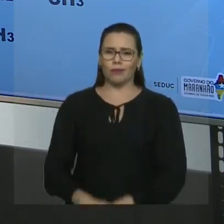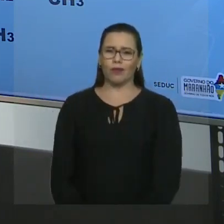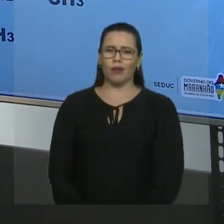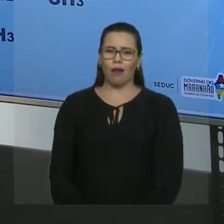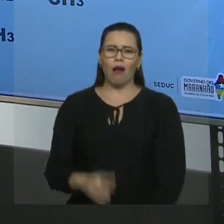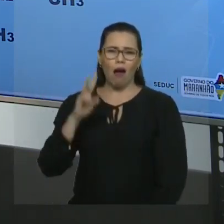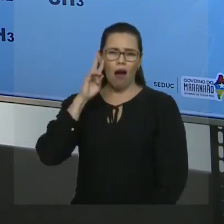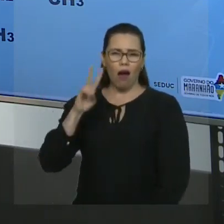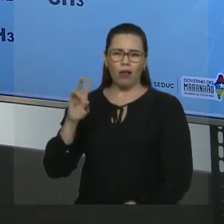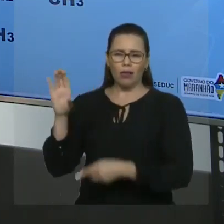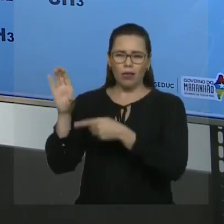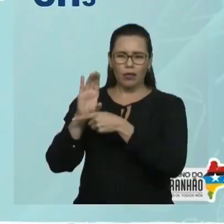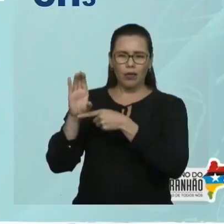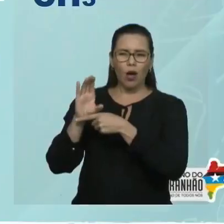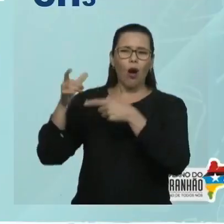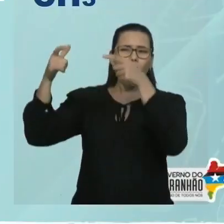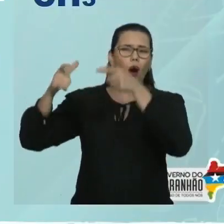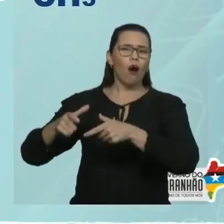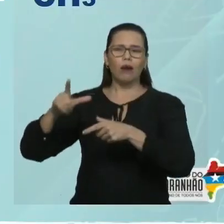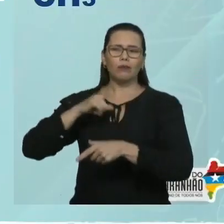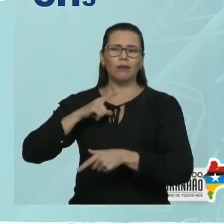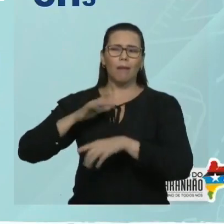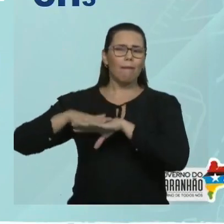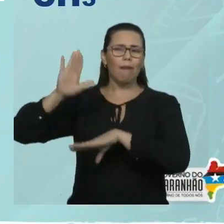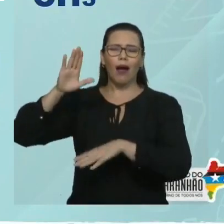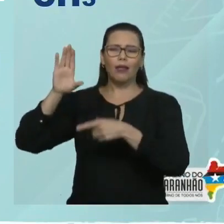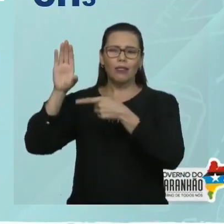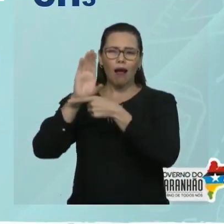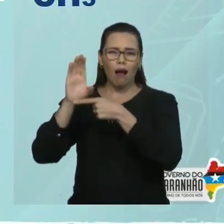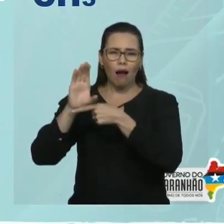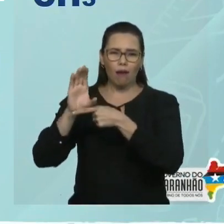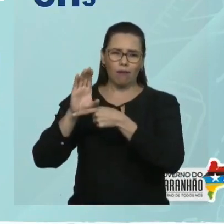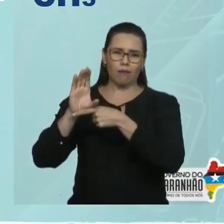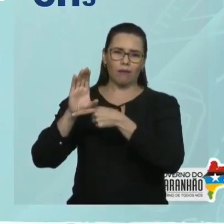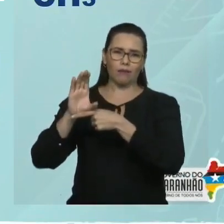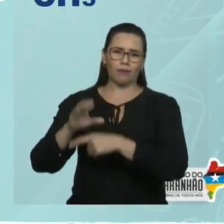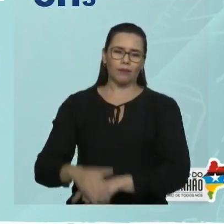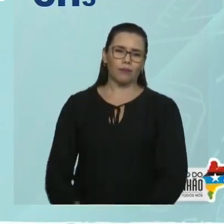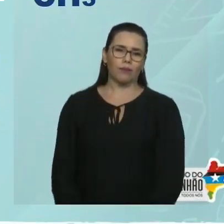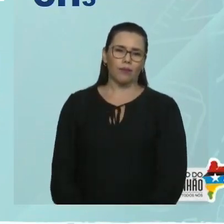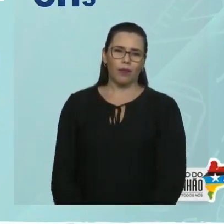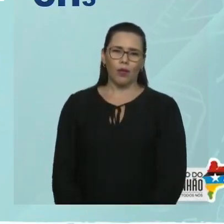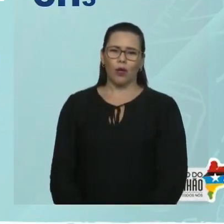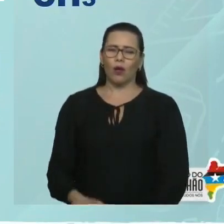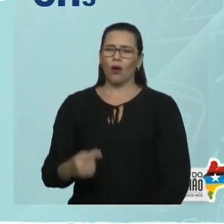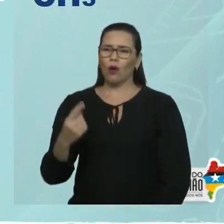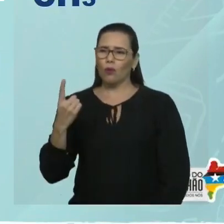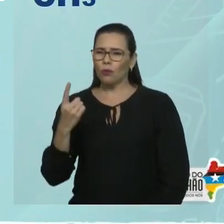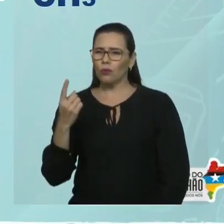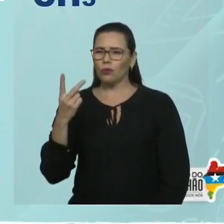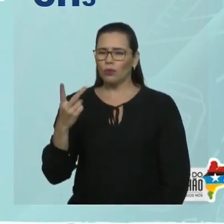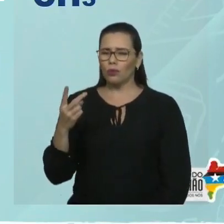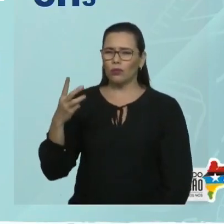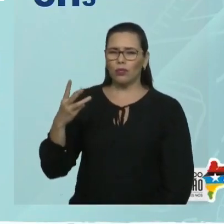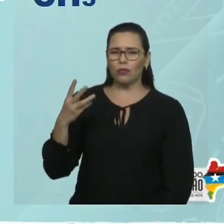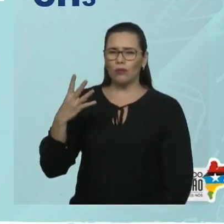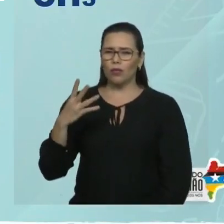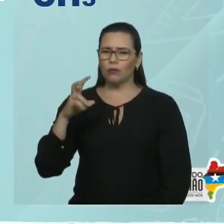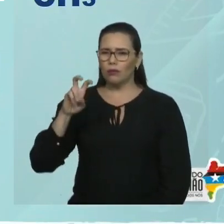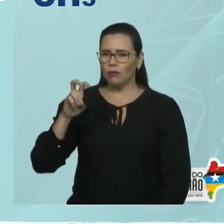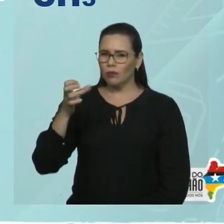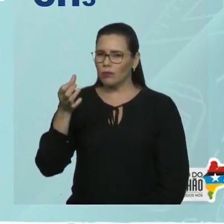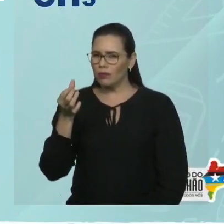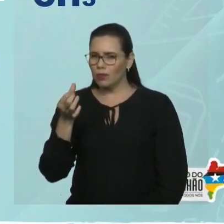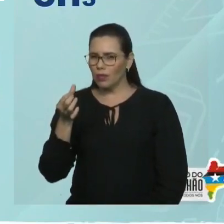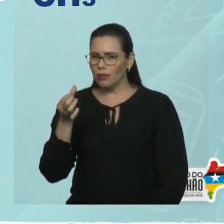sequência de carbonos, vai observar que a maior sequência ficaria nesta cadeia aqui. Um, dois, três, quatro, cinco, seis.